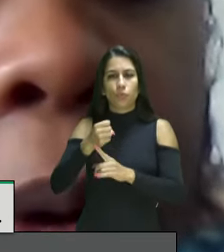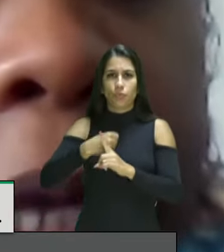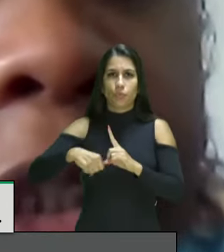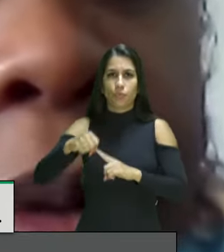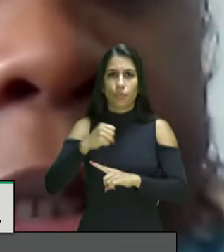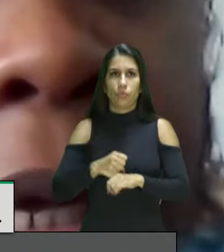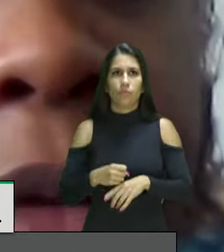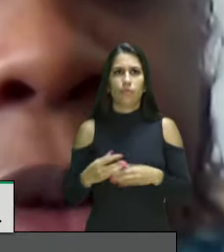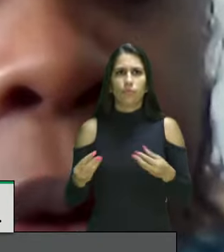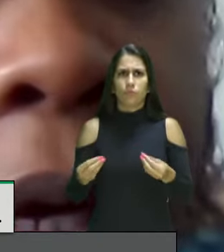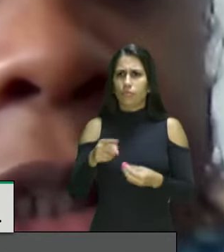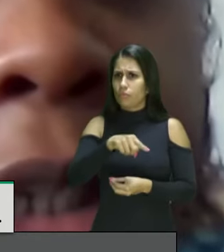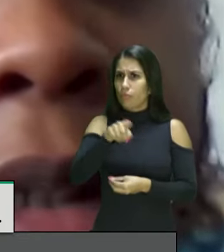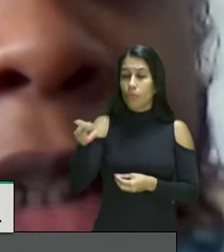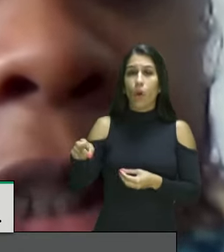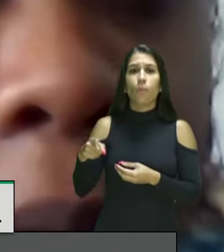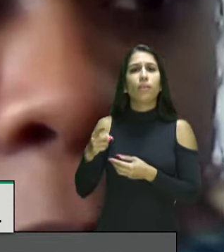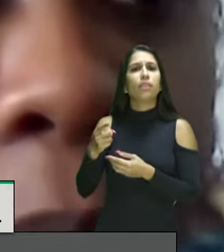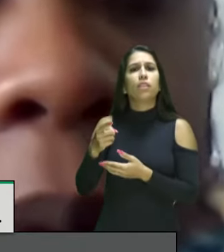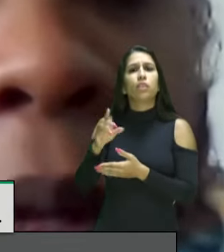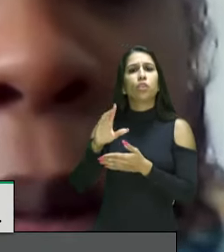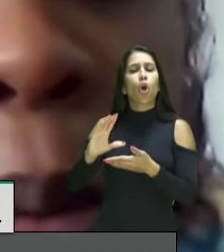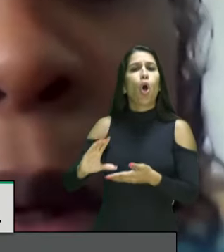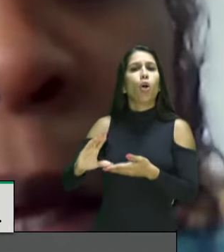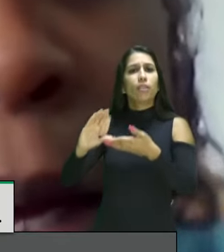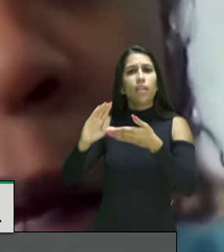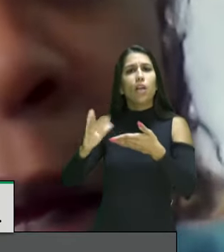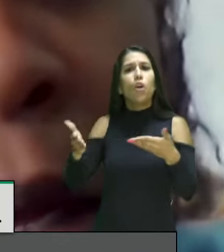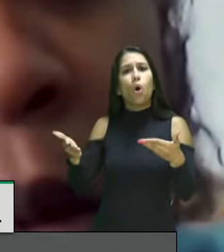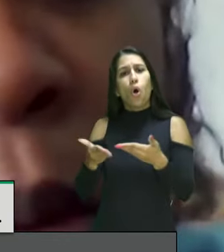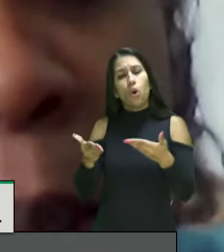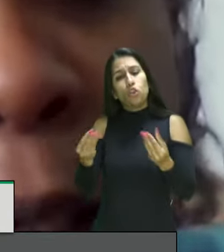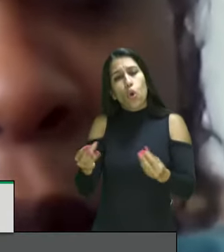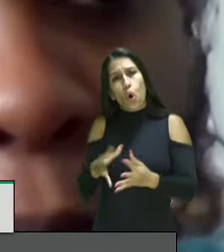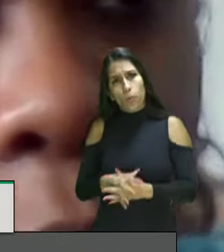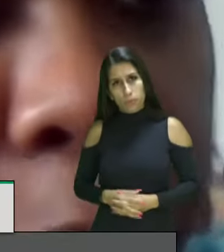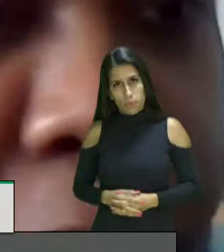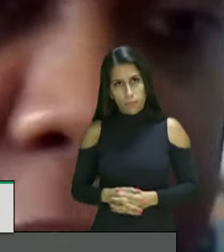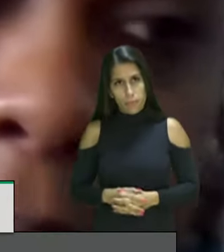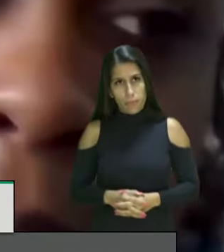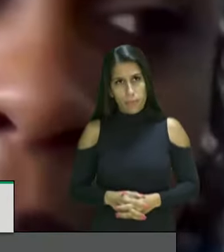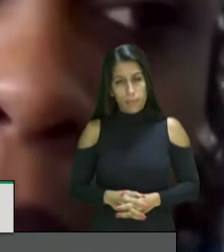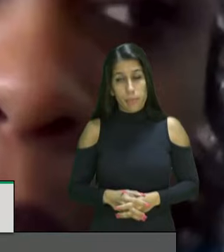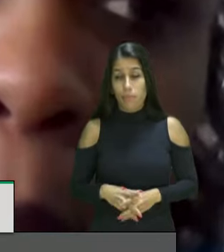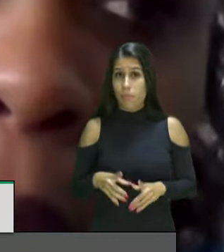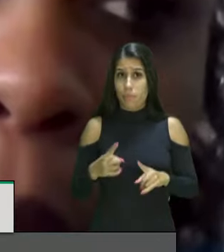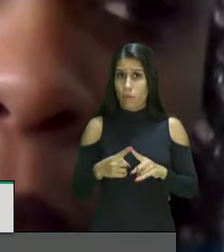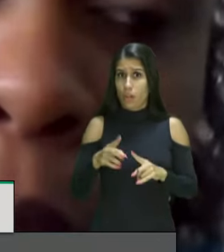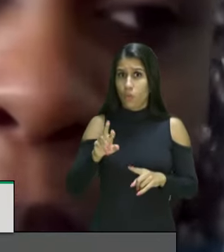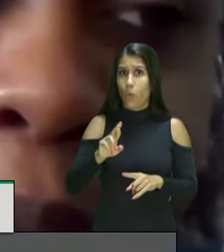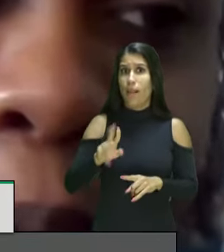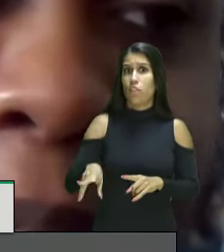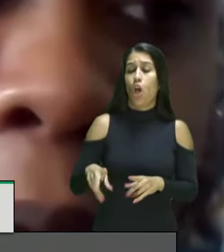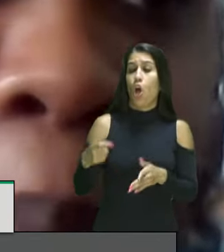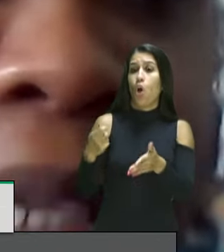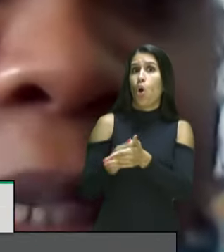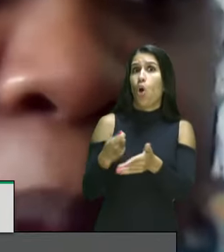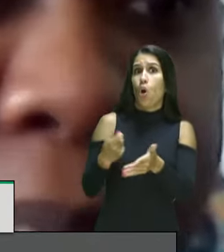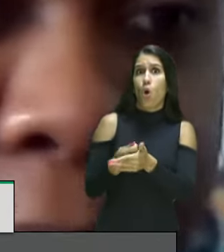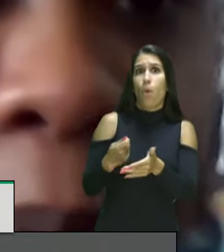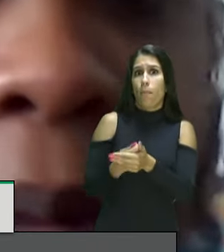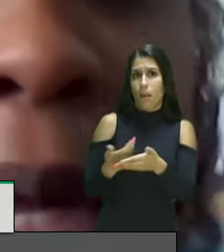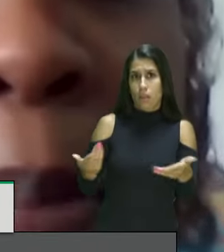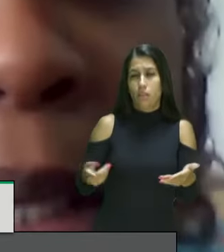como esses conselhos hoje estão porque não é só cobrança é o controle social